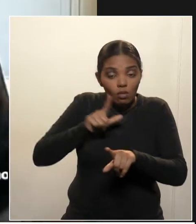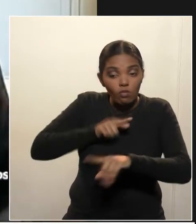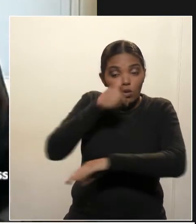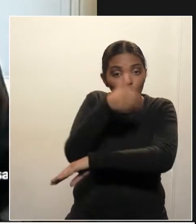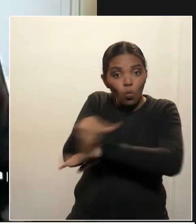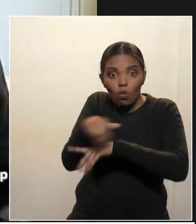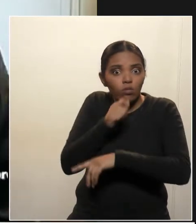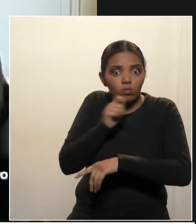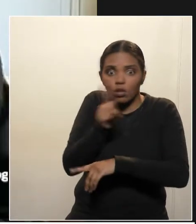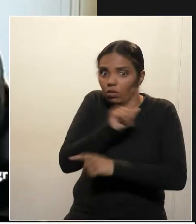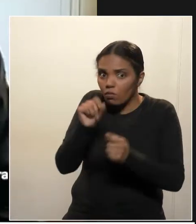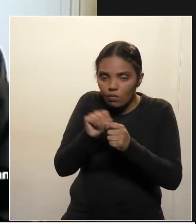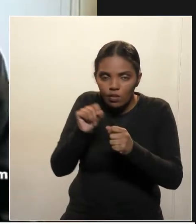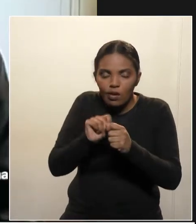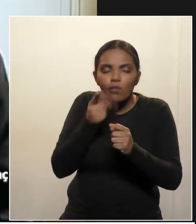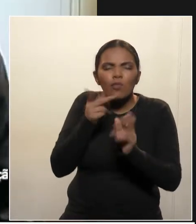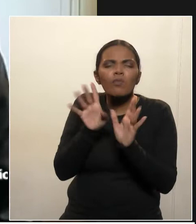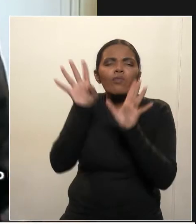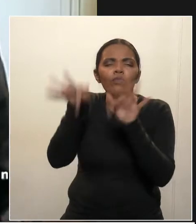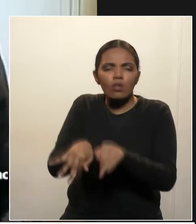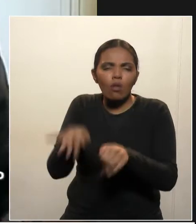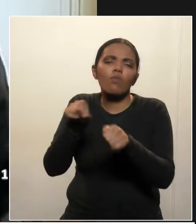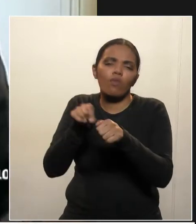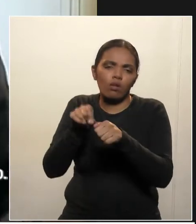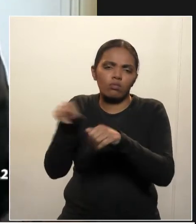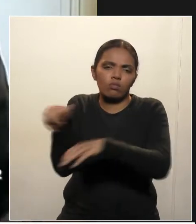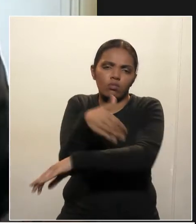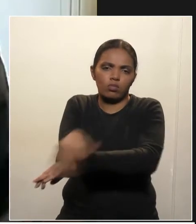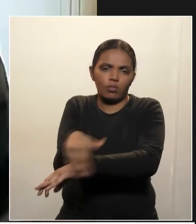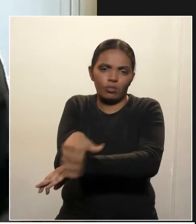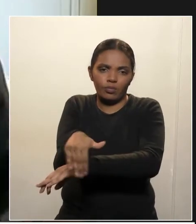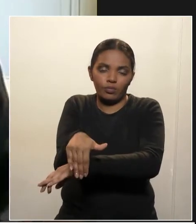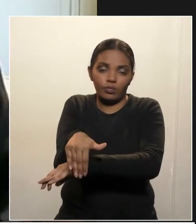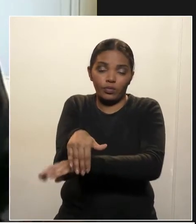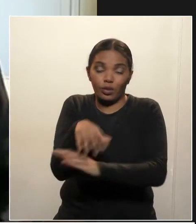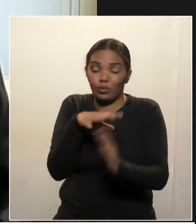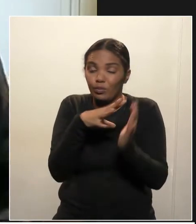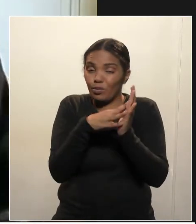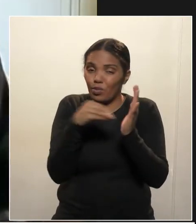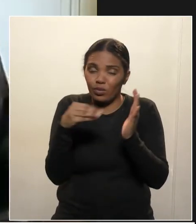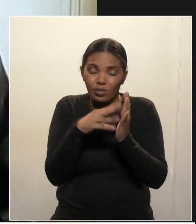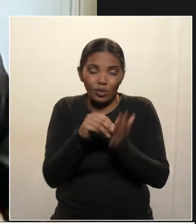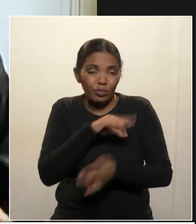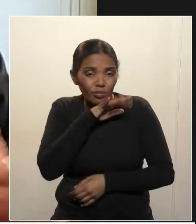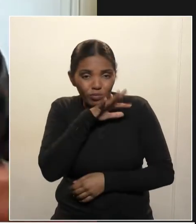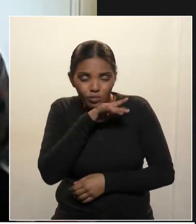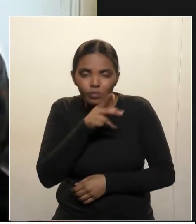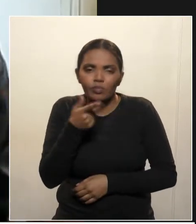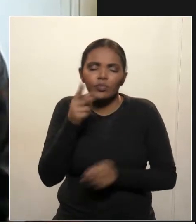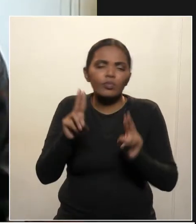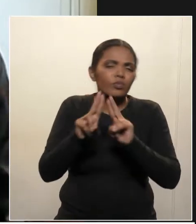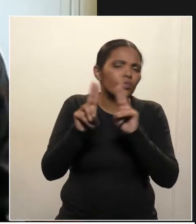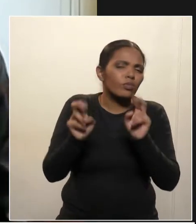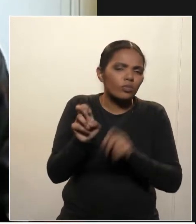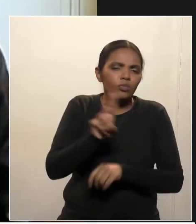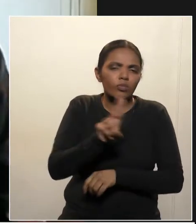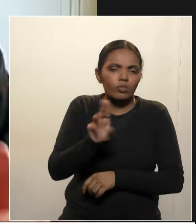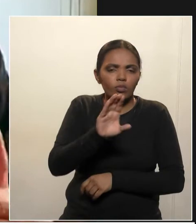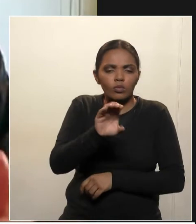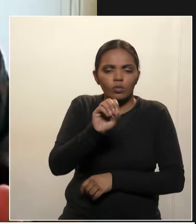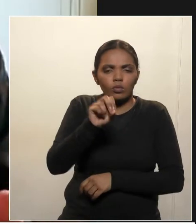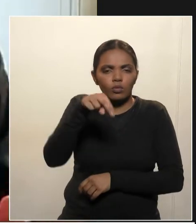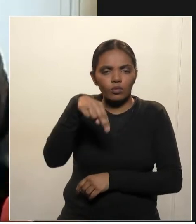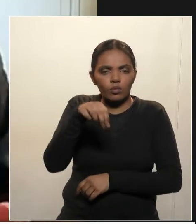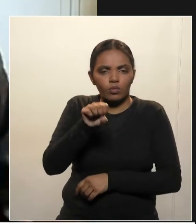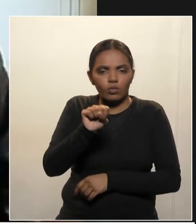contrato. Um desastre, um modelo de desastre que é chamado concessão onerosa, onde